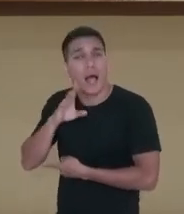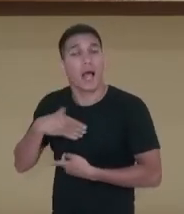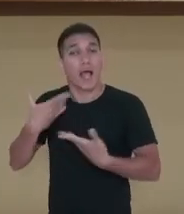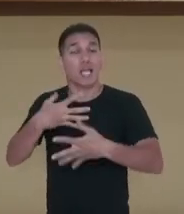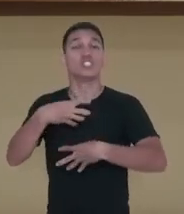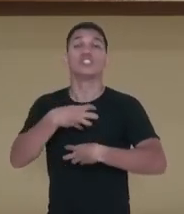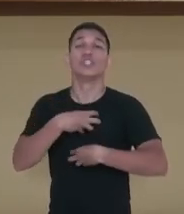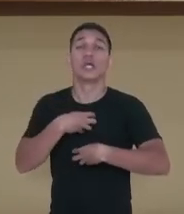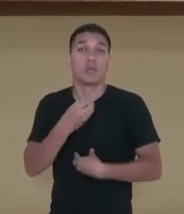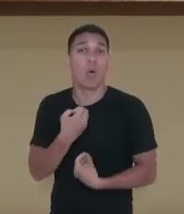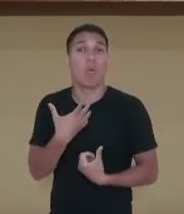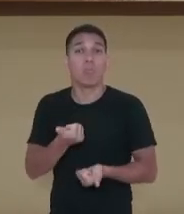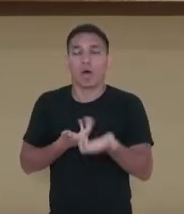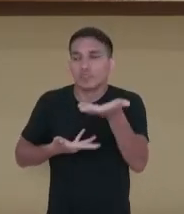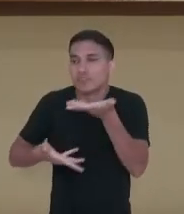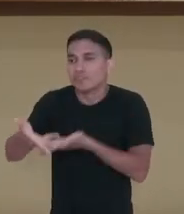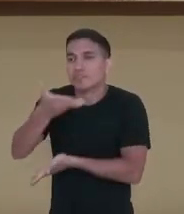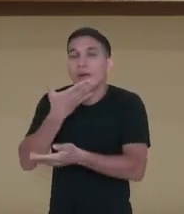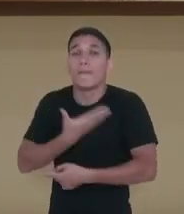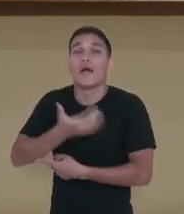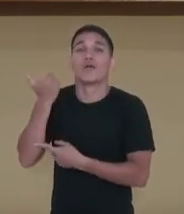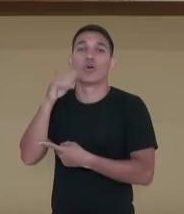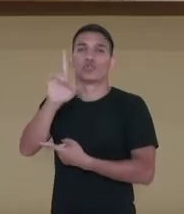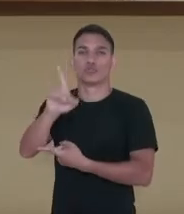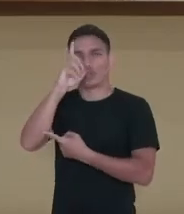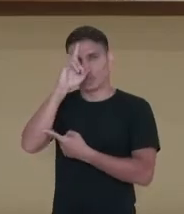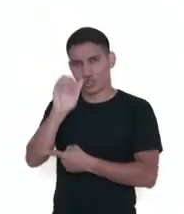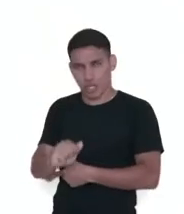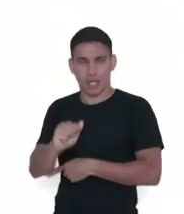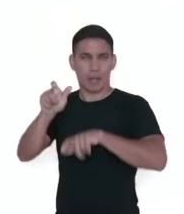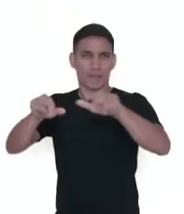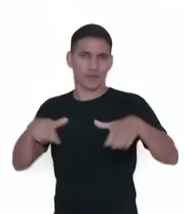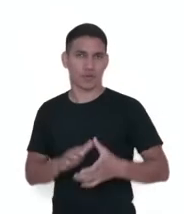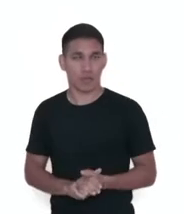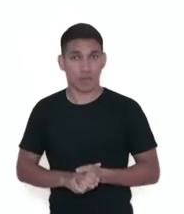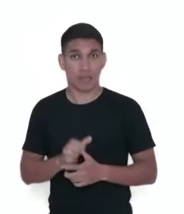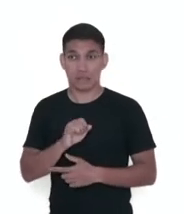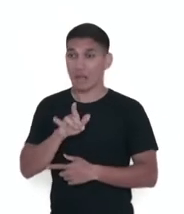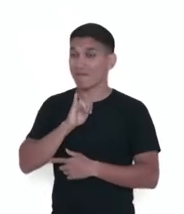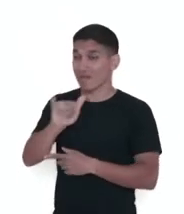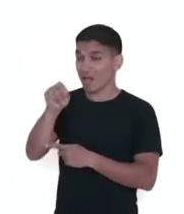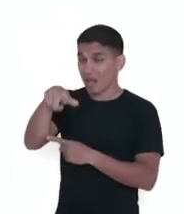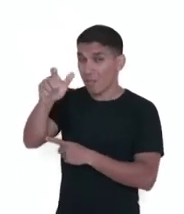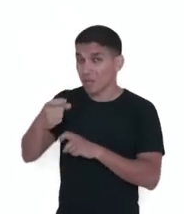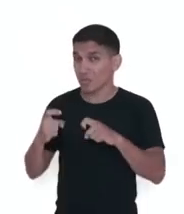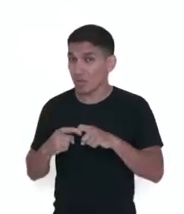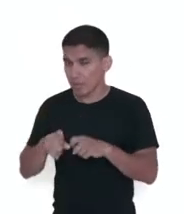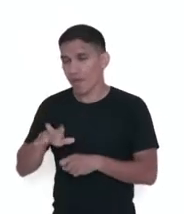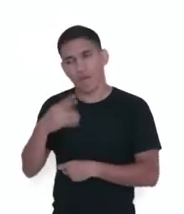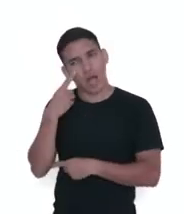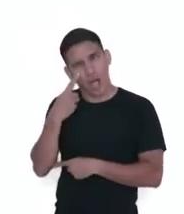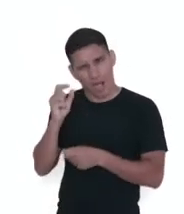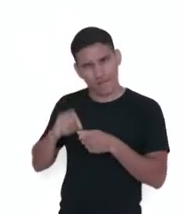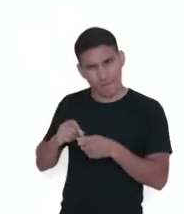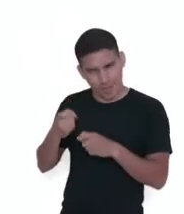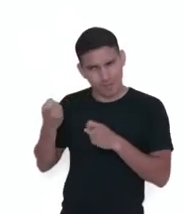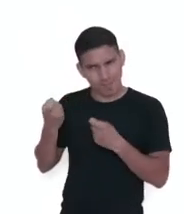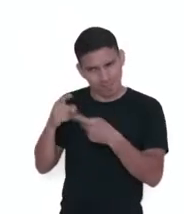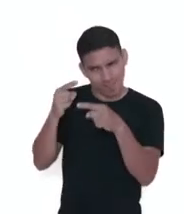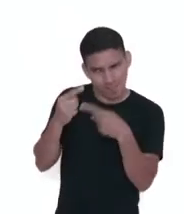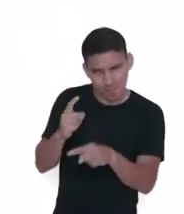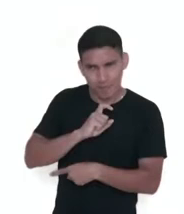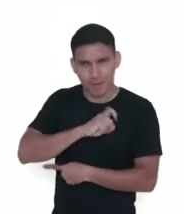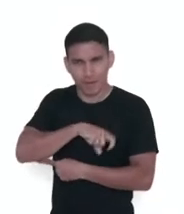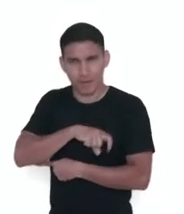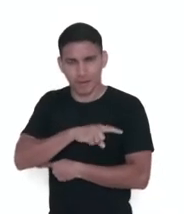É um jeito bom de você melhorar o dia das pessoas. Ao dizer a paciente que iria lhe fazer umas maldades, a